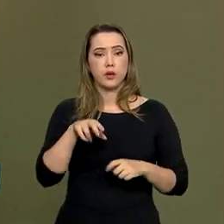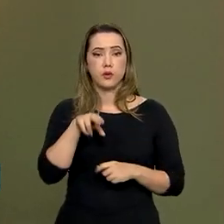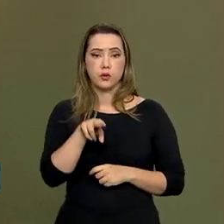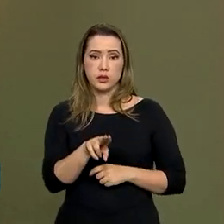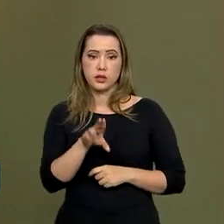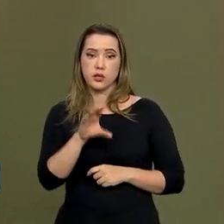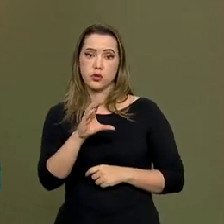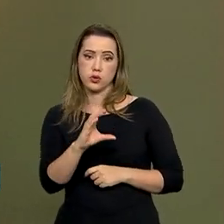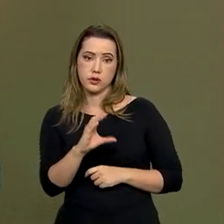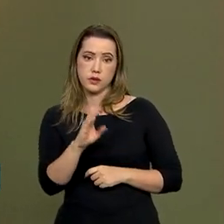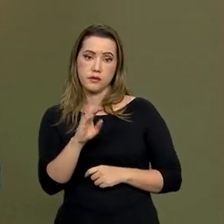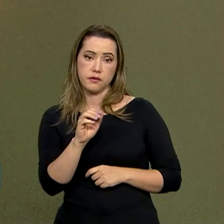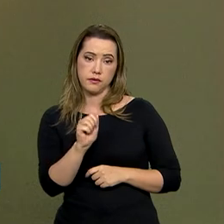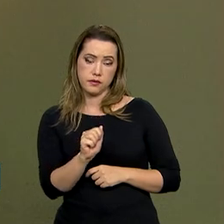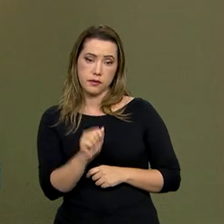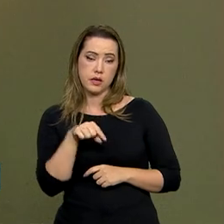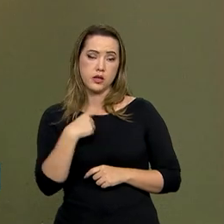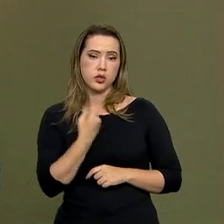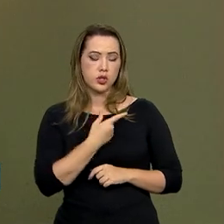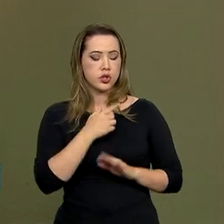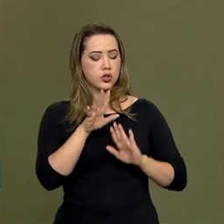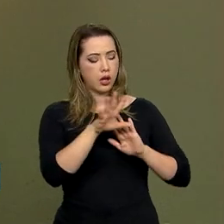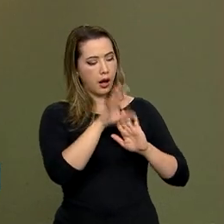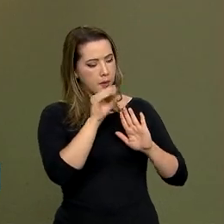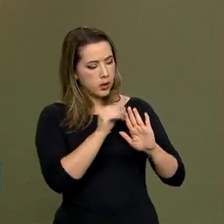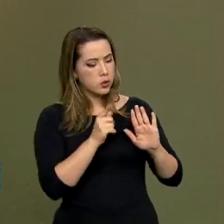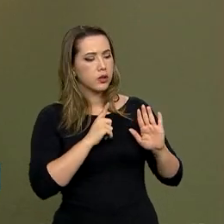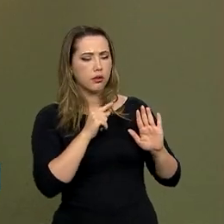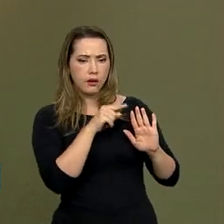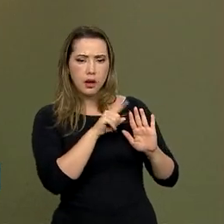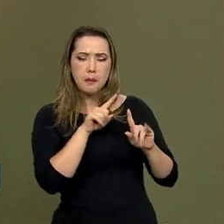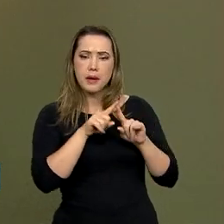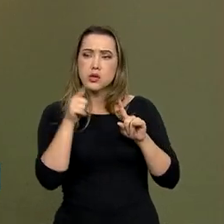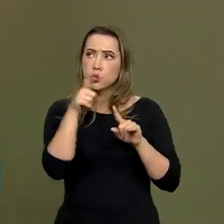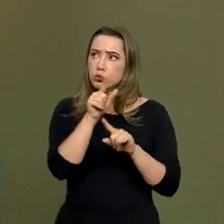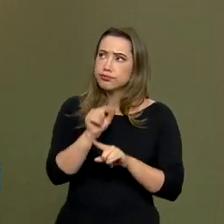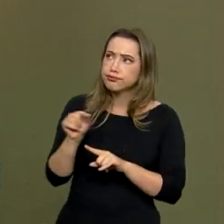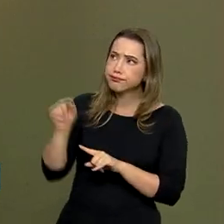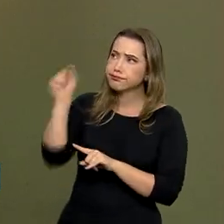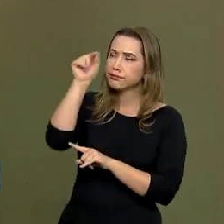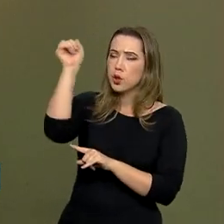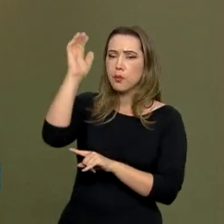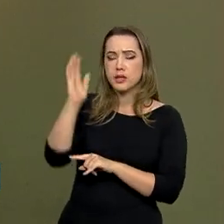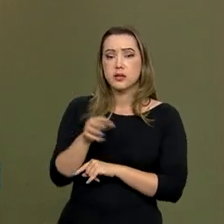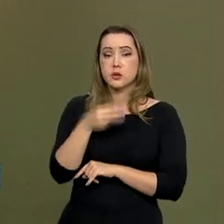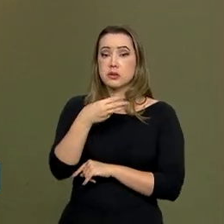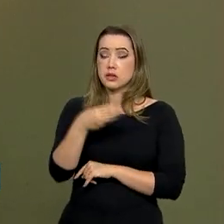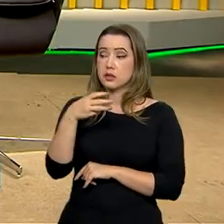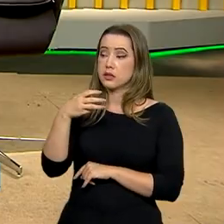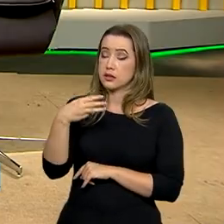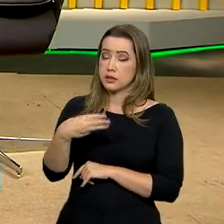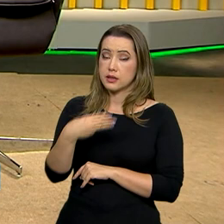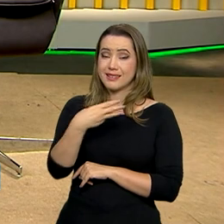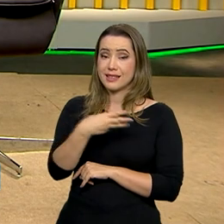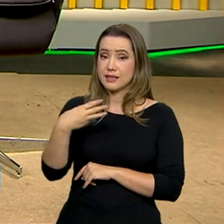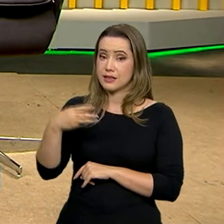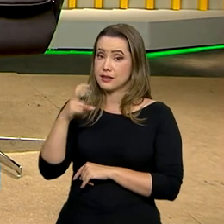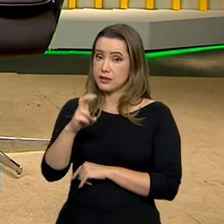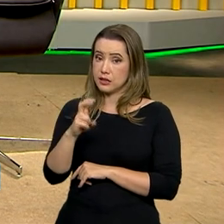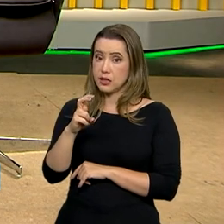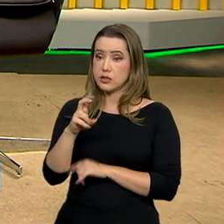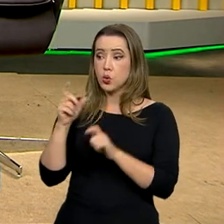Amazônia, mas temos também em todo o Brasil. São 335 unidades de conservação, que se